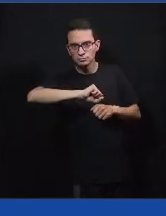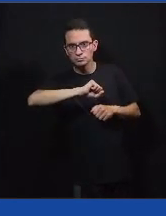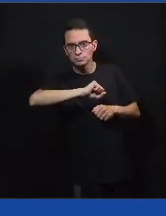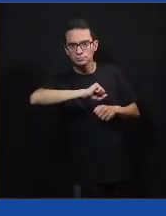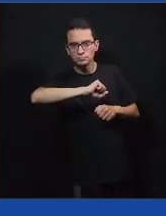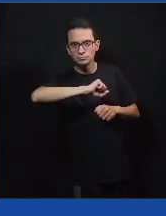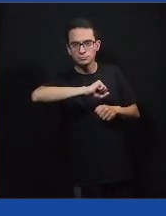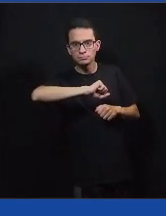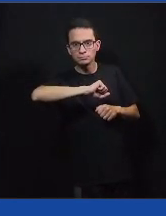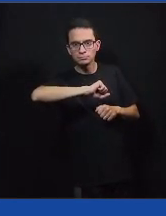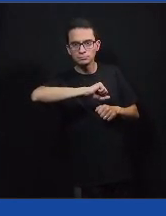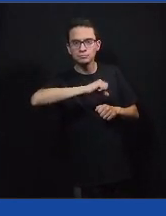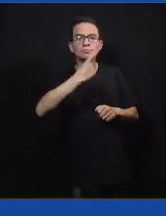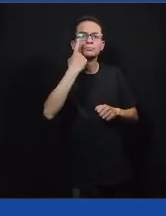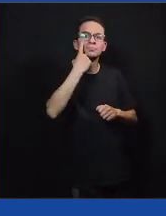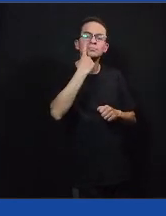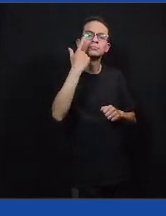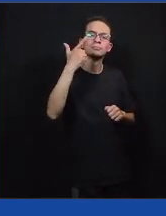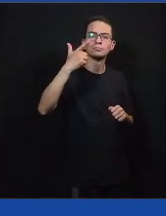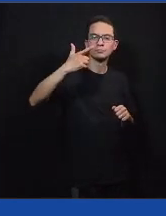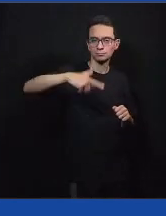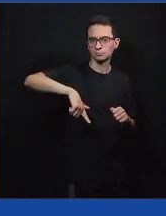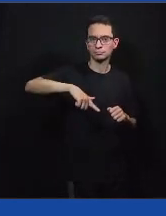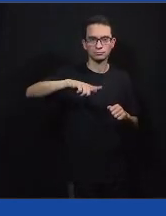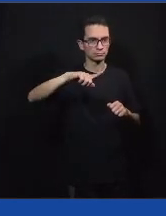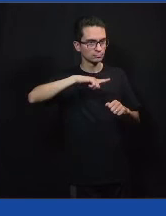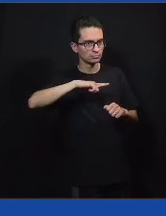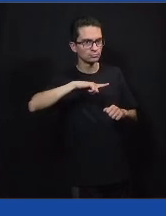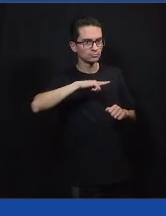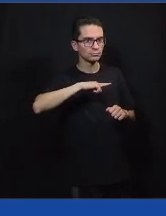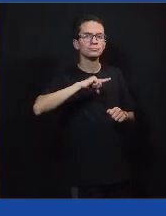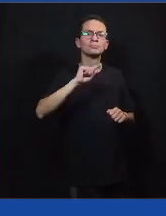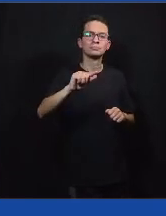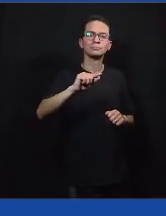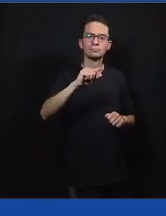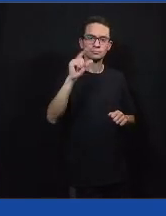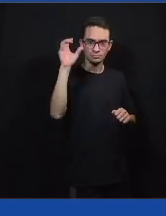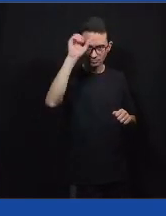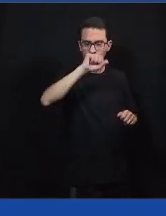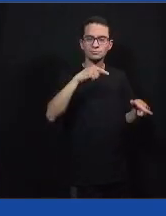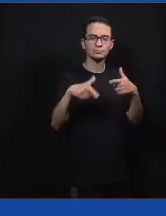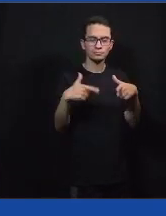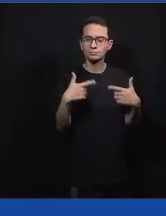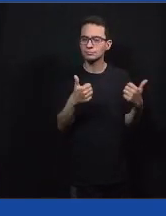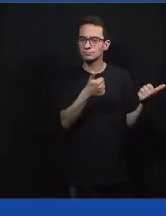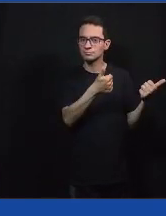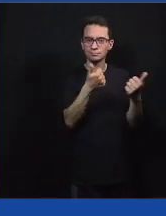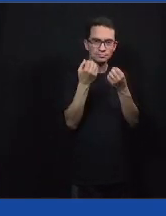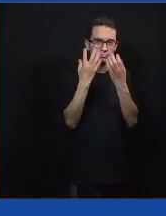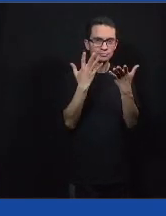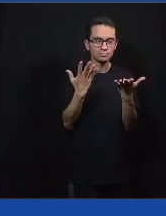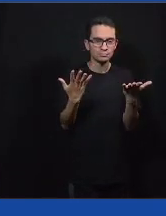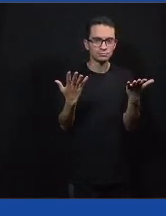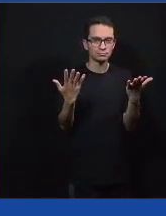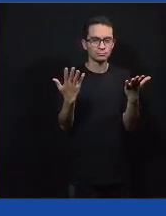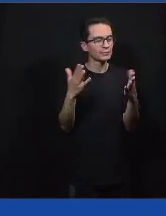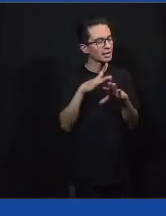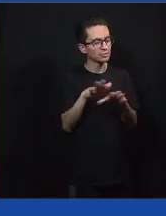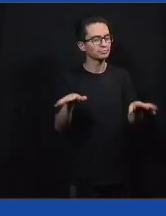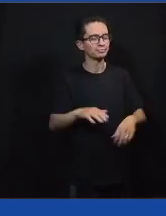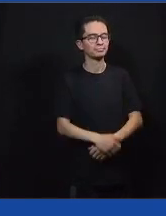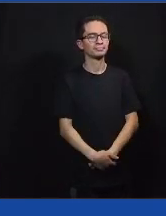Queria dizer de novo para todo mundo ficar e acompanhar as cidades democráticas que tem um trabalho fantástico, muito legal, que a gente é muito fã. E é isso.